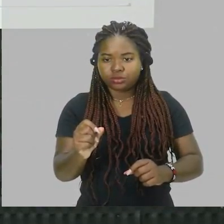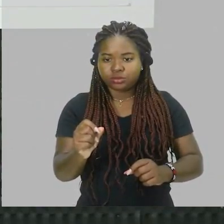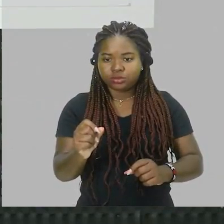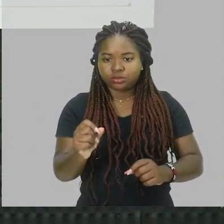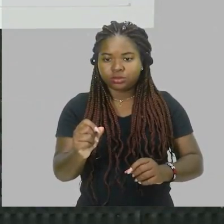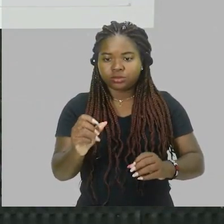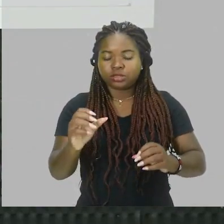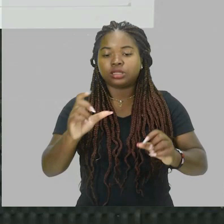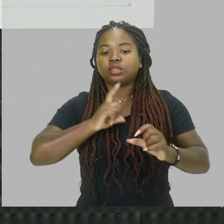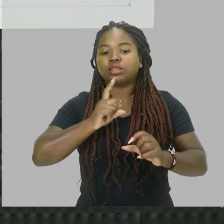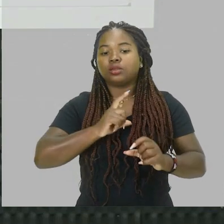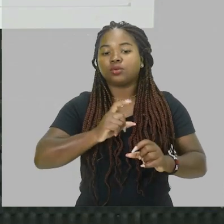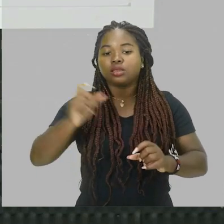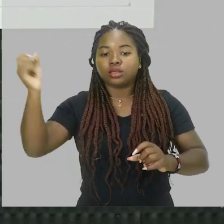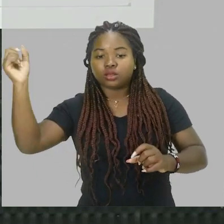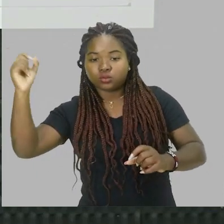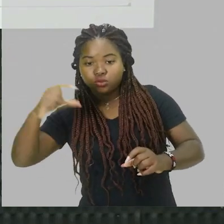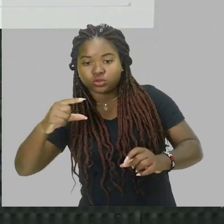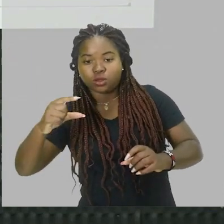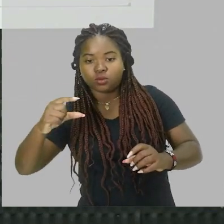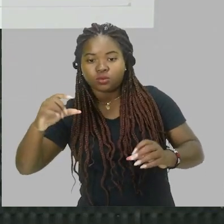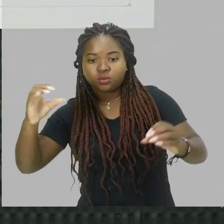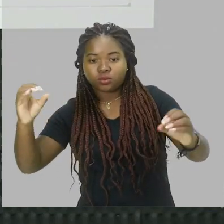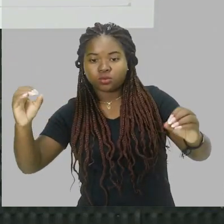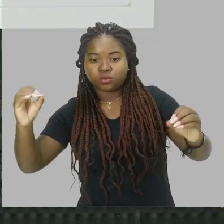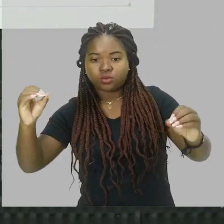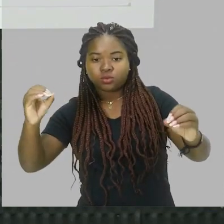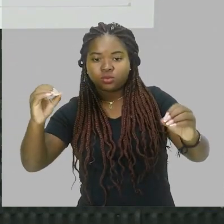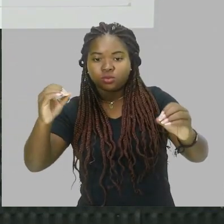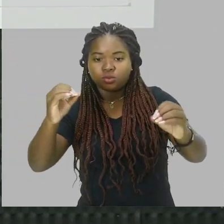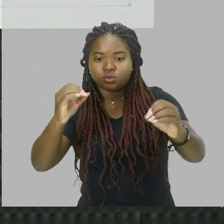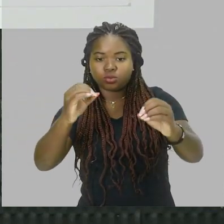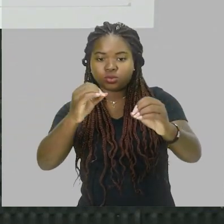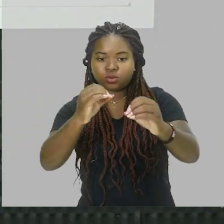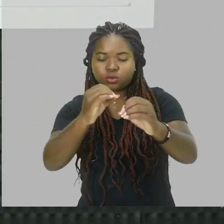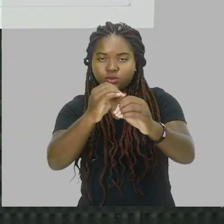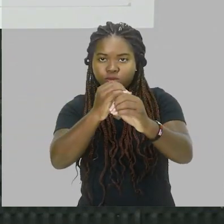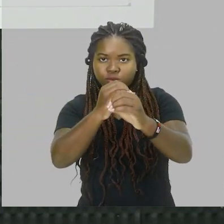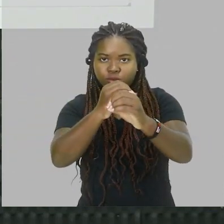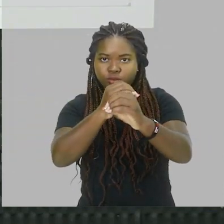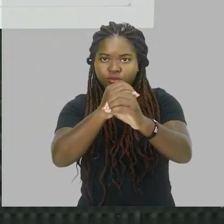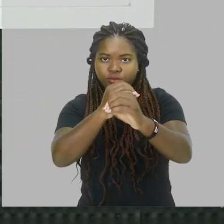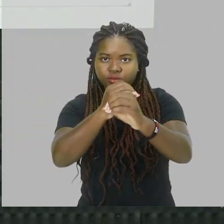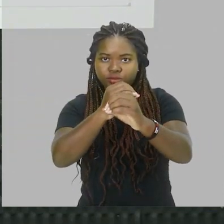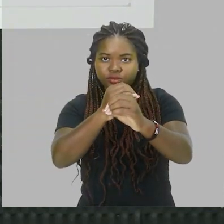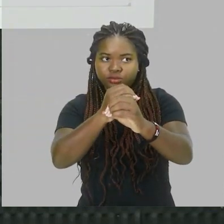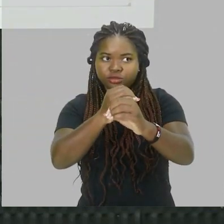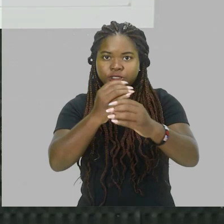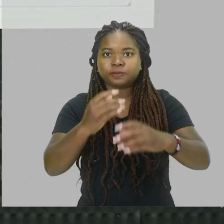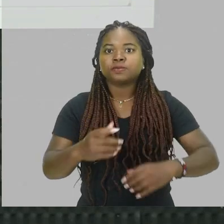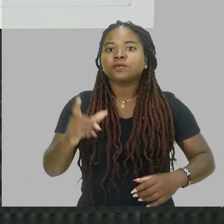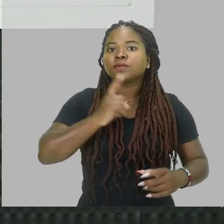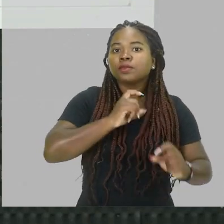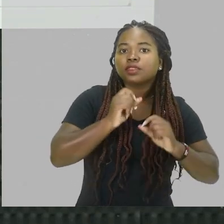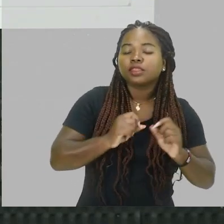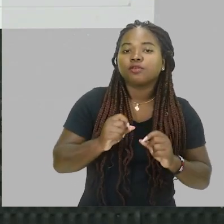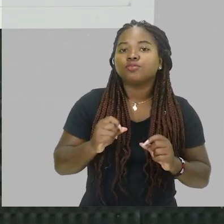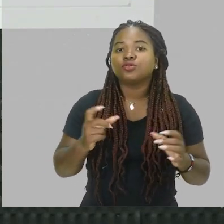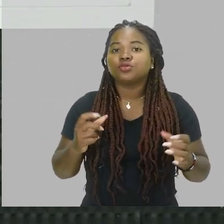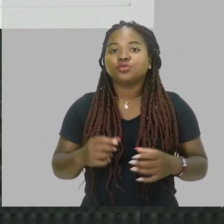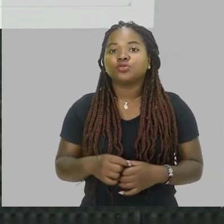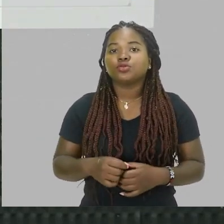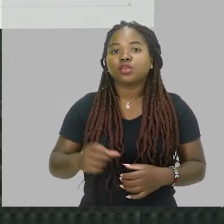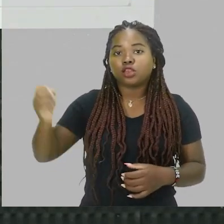entram os princípios da óptica geométrica. De que forma? Então nós temos, ó, os raios solares, certo?